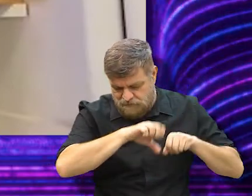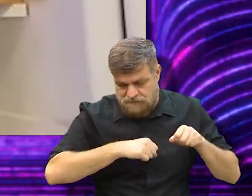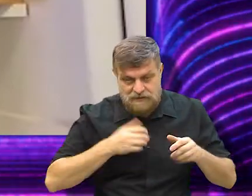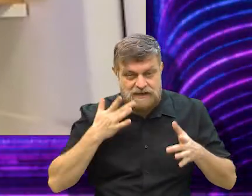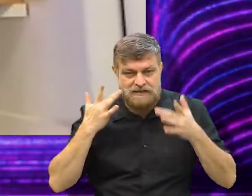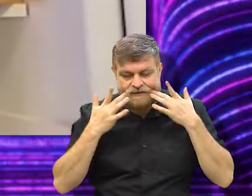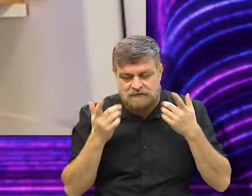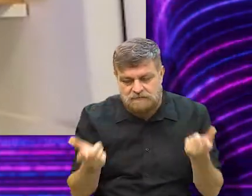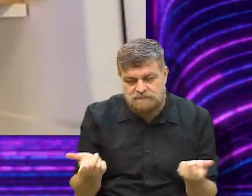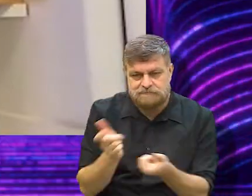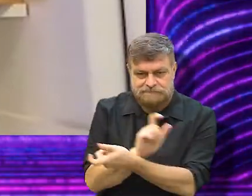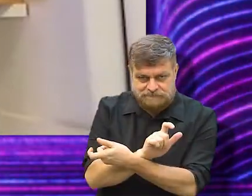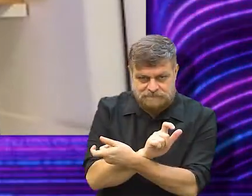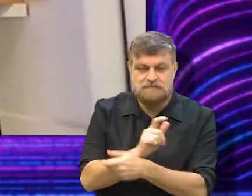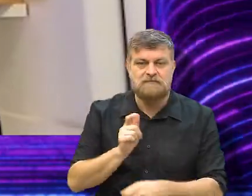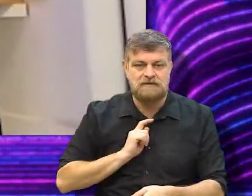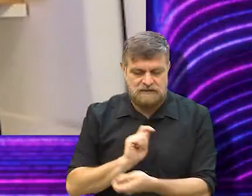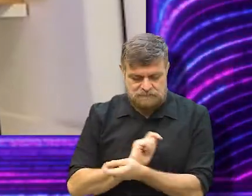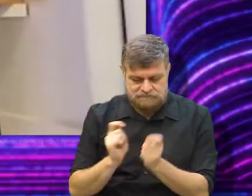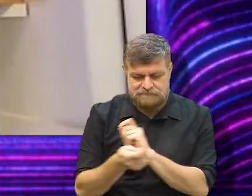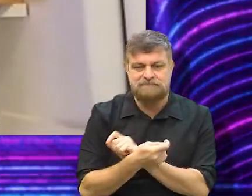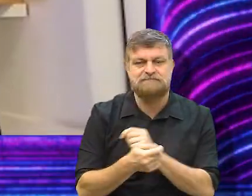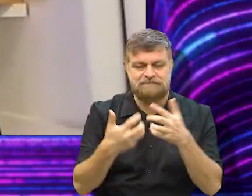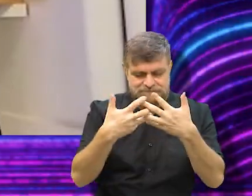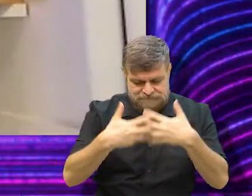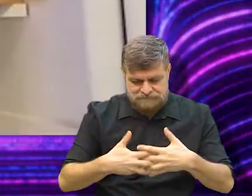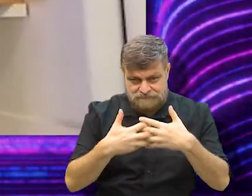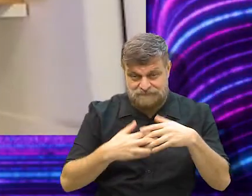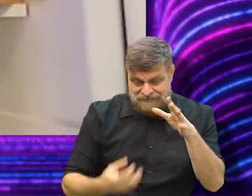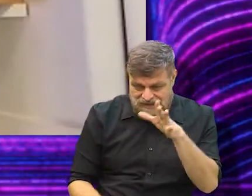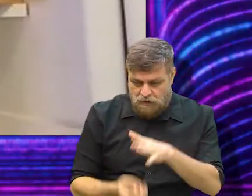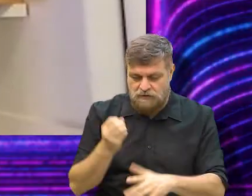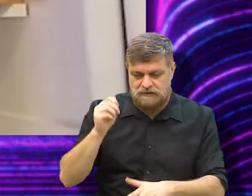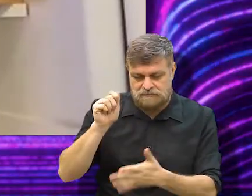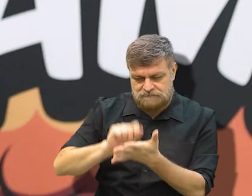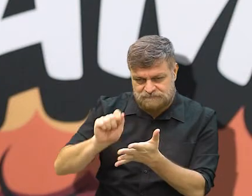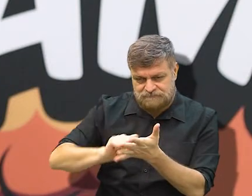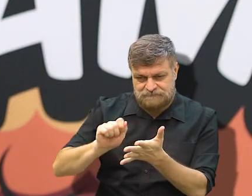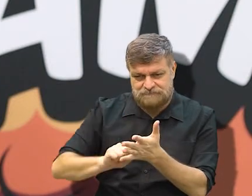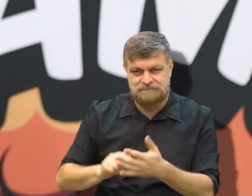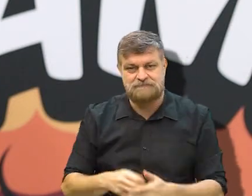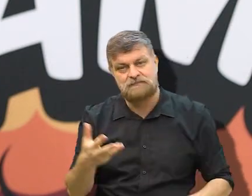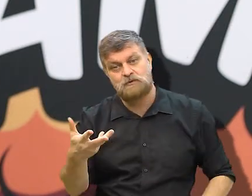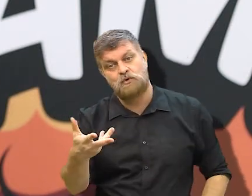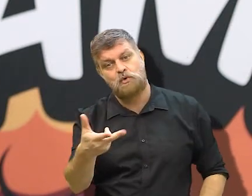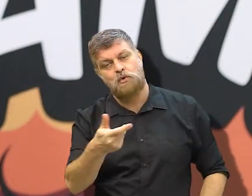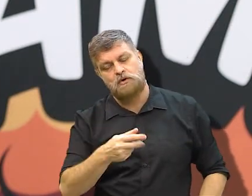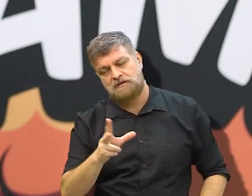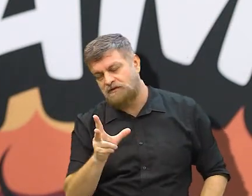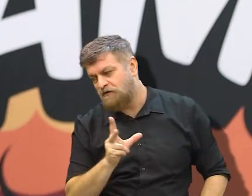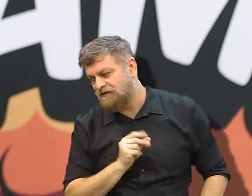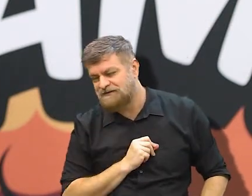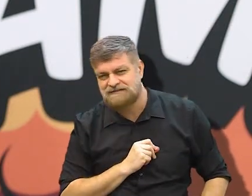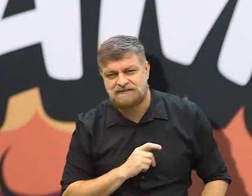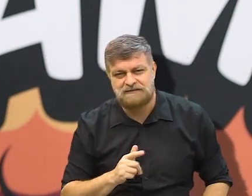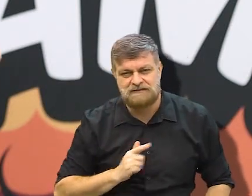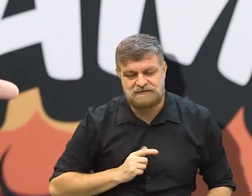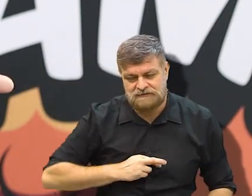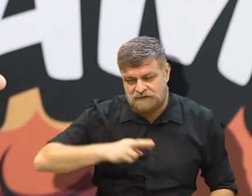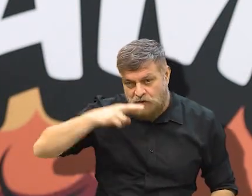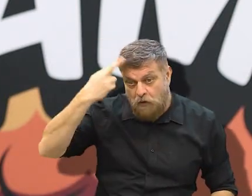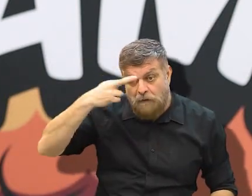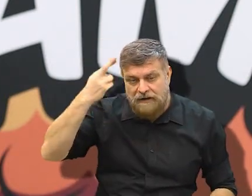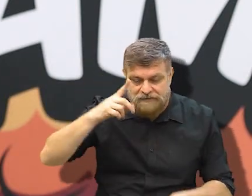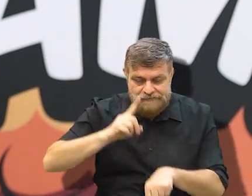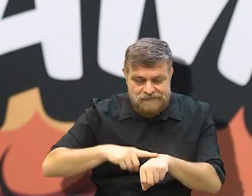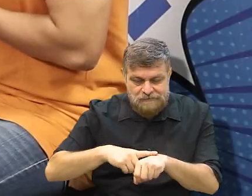Então, essas intercepções, elas existem, sem dúvida nenhuma, no processo criativo. Sensacional. Roberto, olha só, quando o